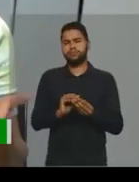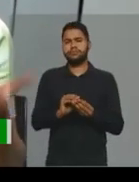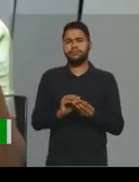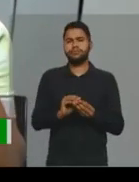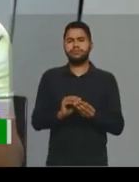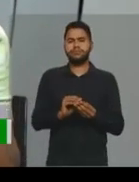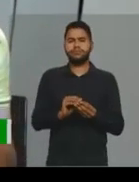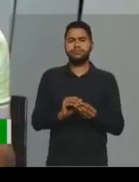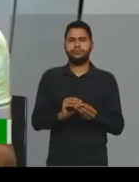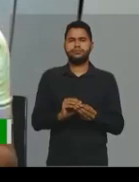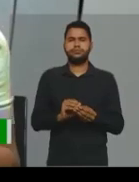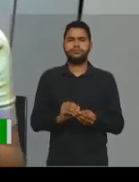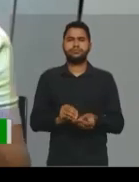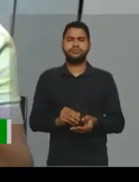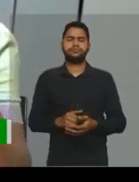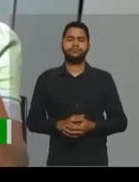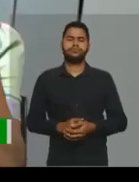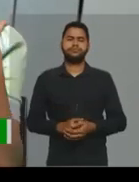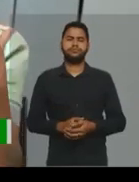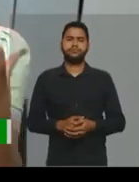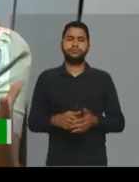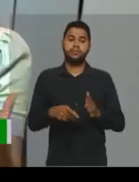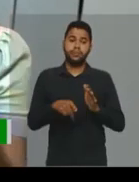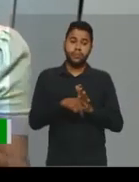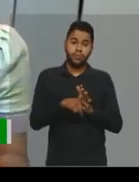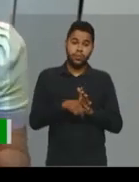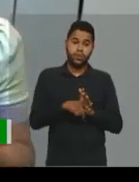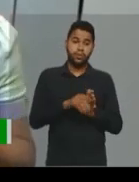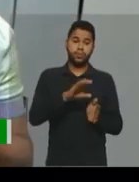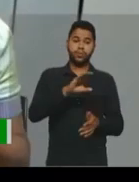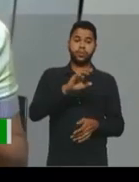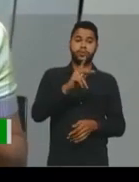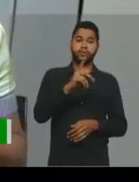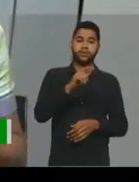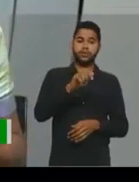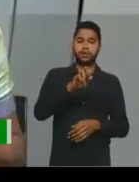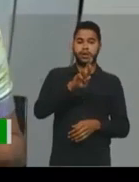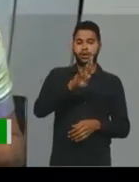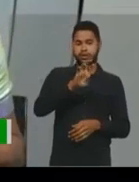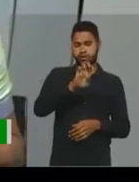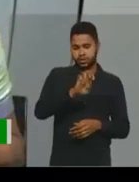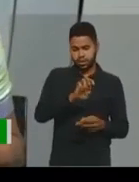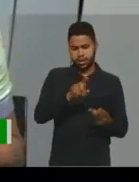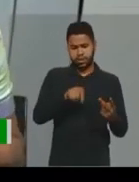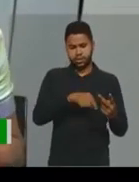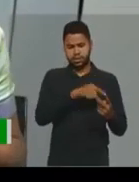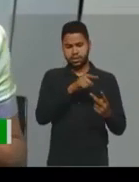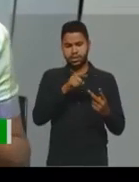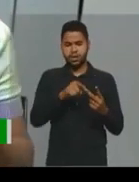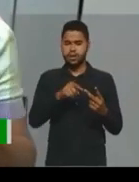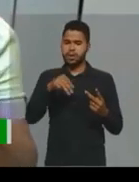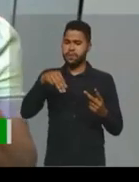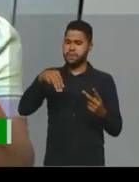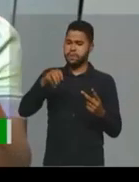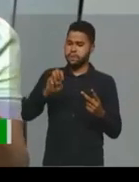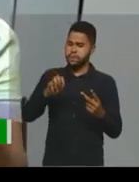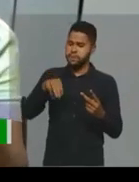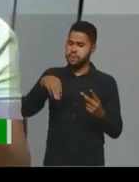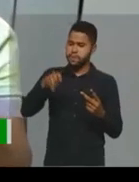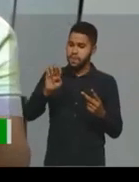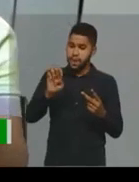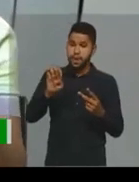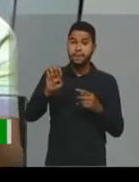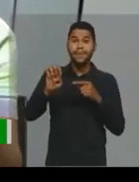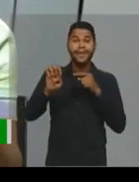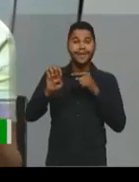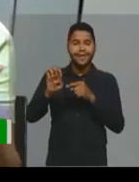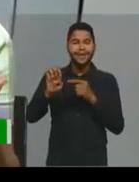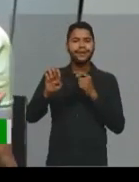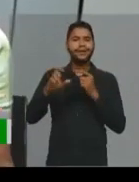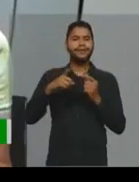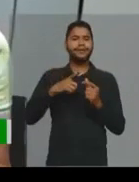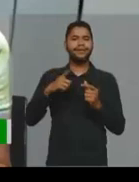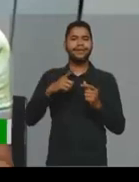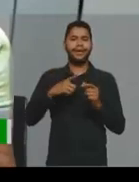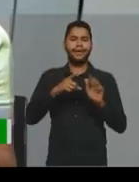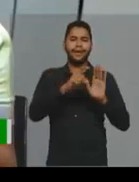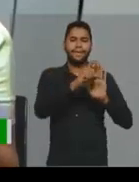interpretação, tanto da charge, quanto do meme. Mas, o meme tem a